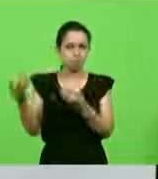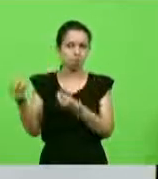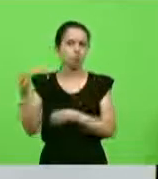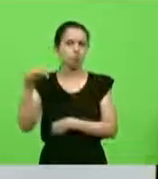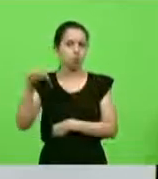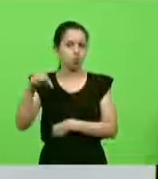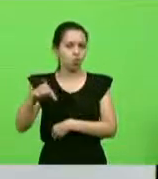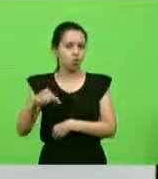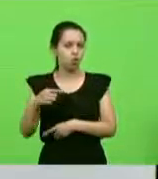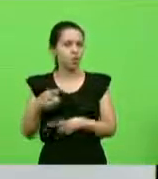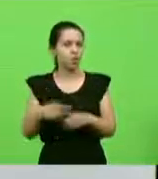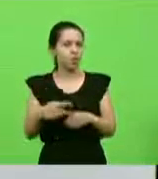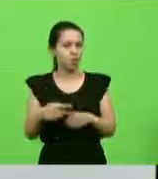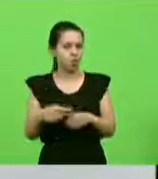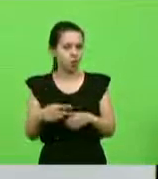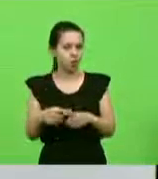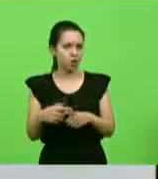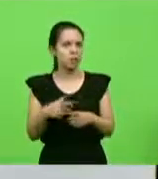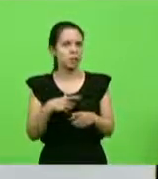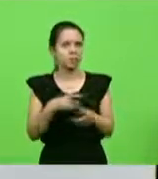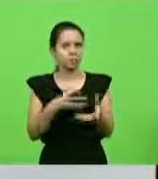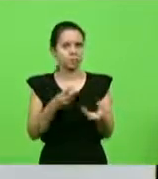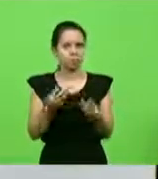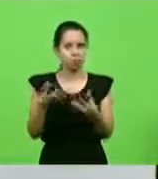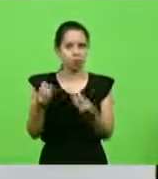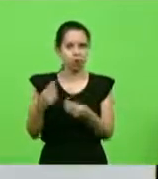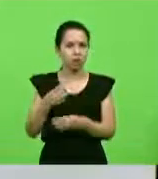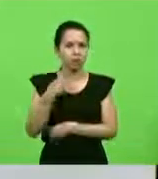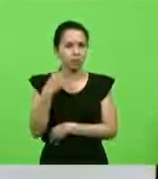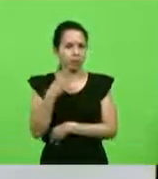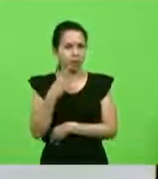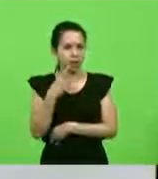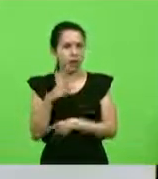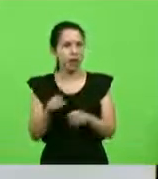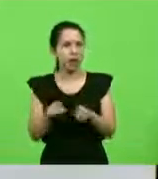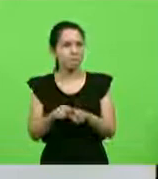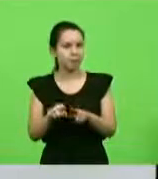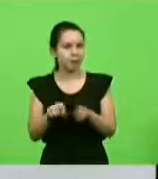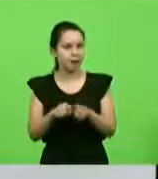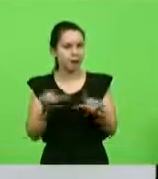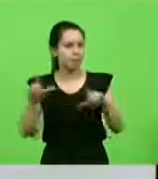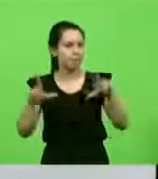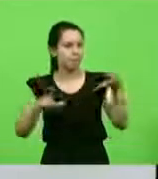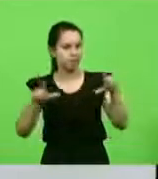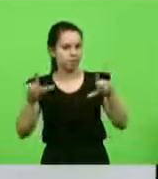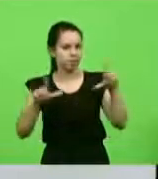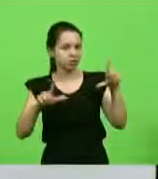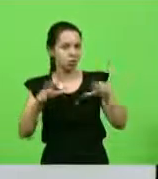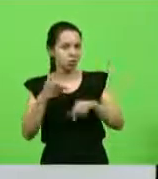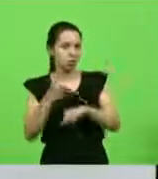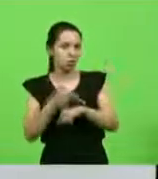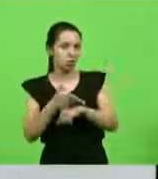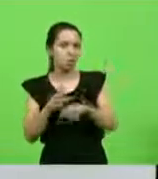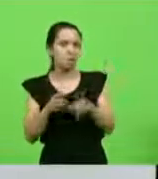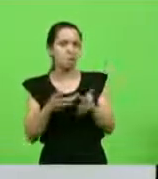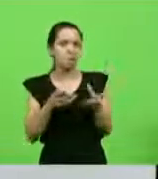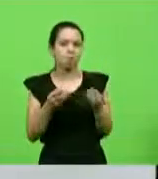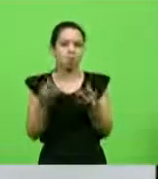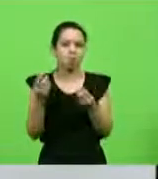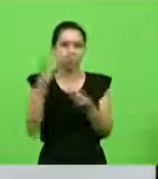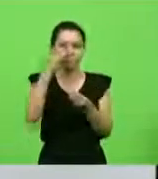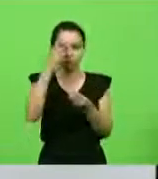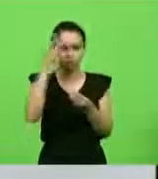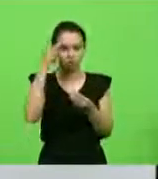porque tinha pelo menos muitos deputados, tinha imprensa, tinha muita gente que ia receber os carros